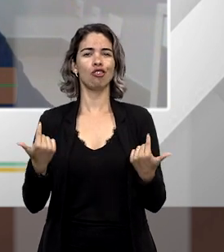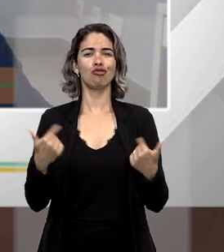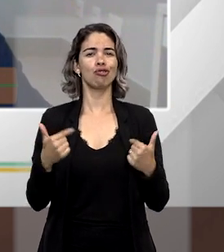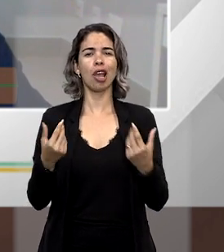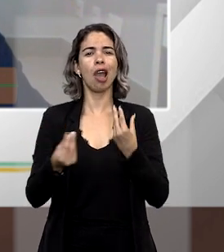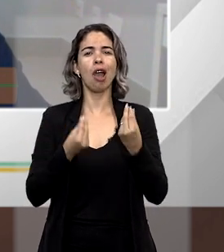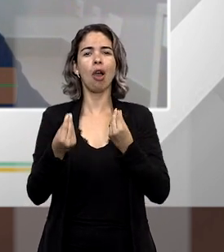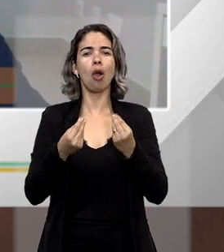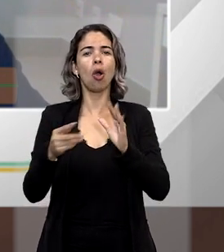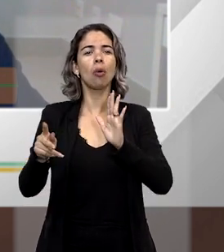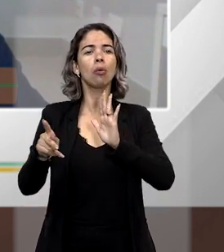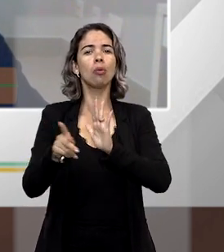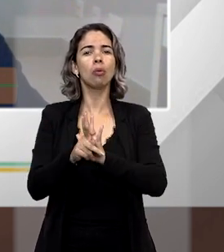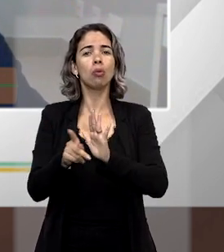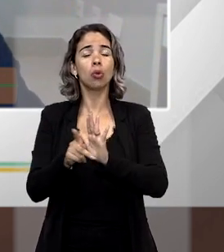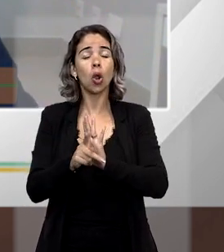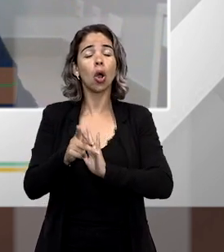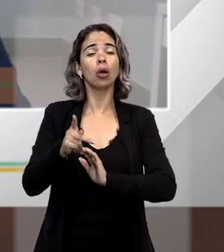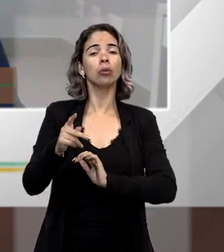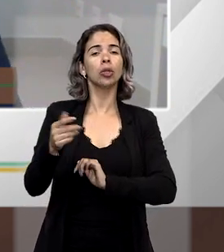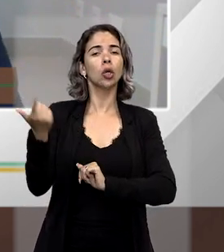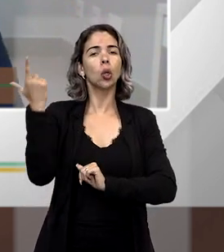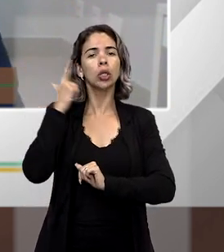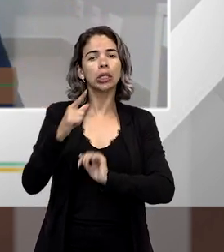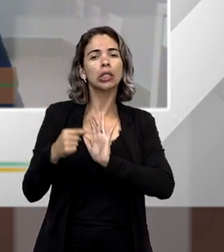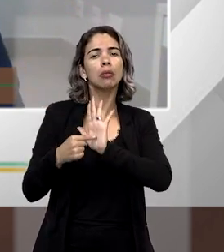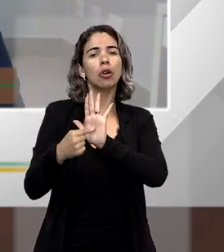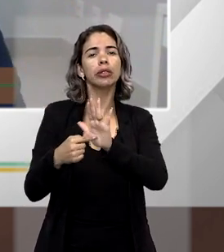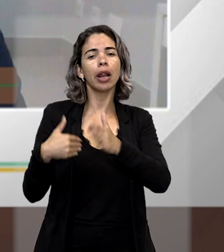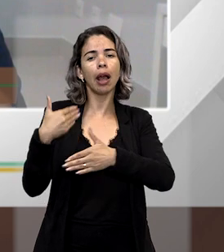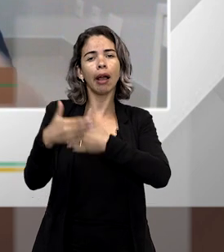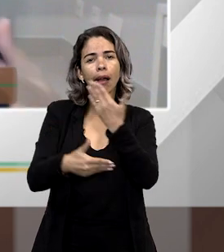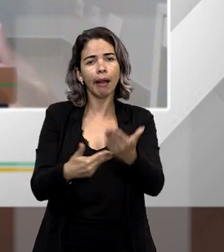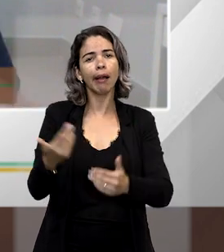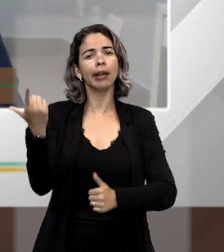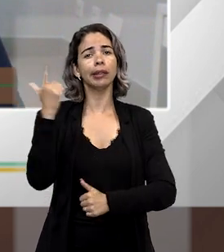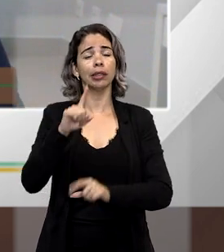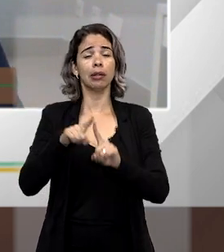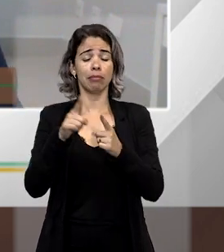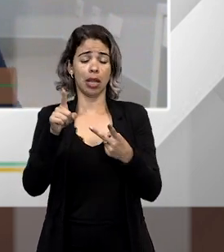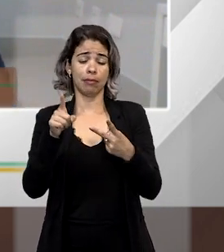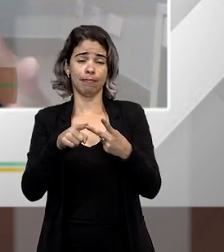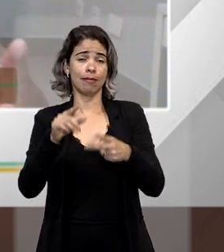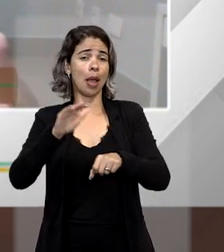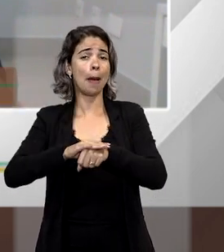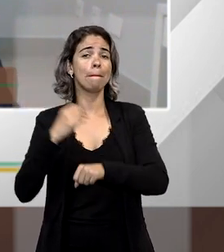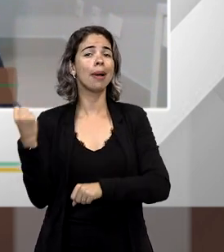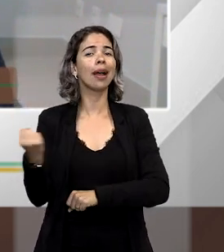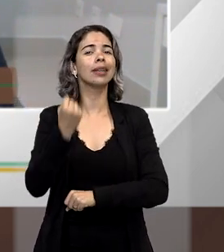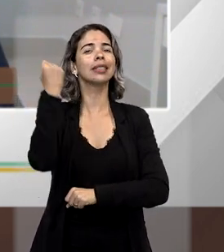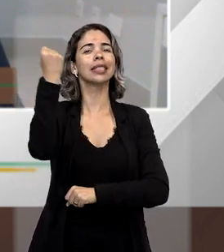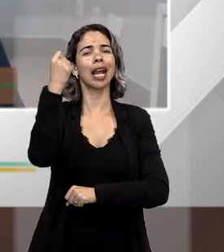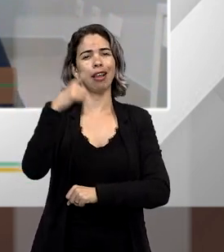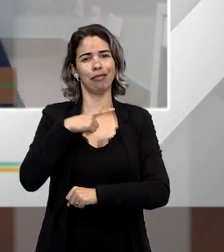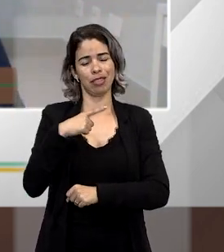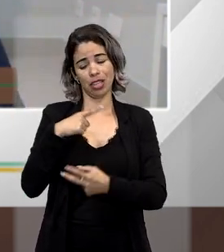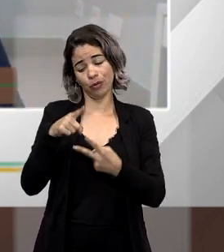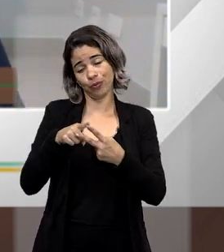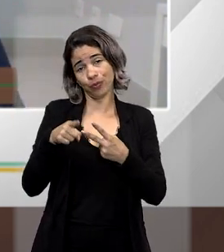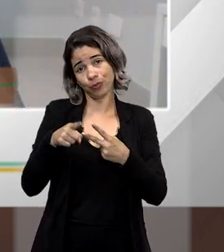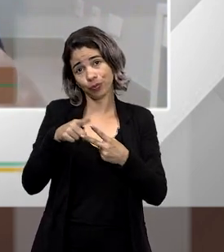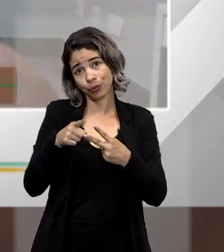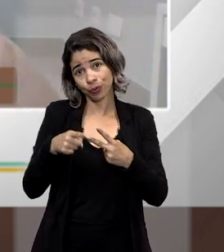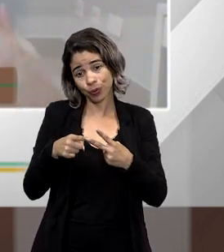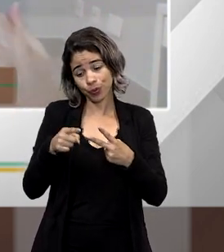tecnia que o legislador penal brasileiro tem demonstrado ao longo dos anos. Mas de todo modo, essa é a pena mais grave, a gente também